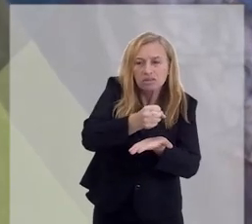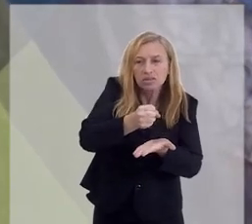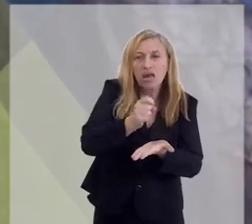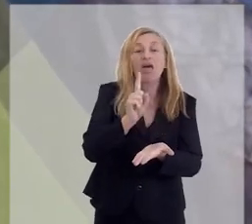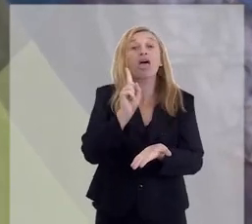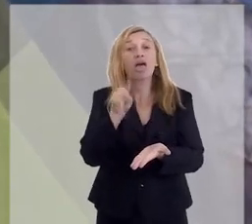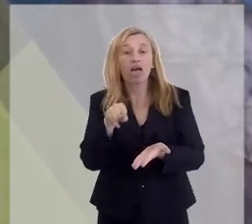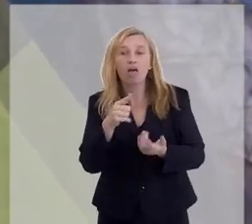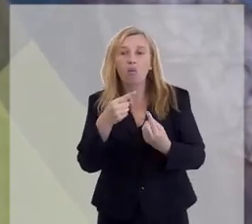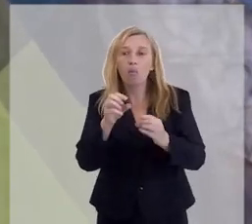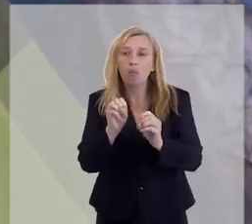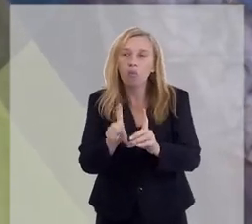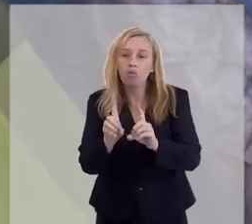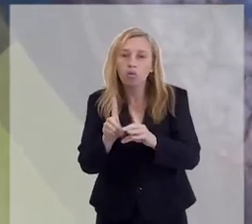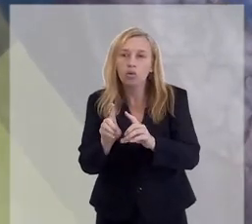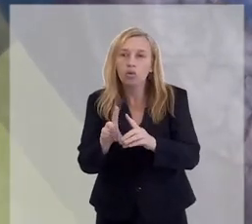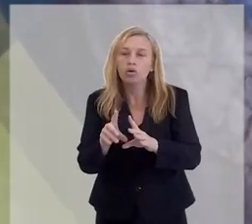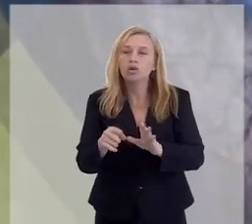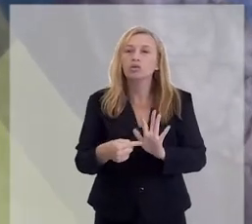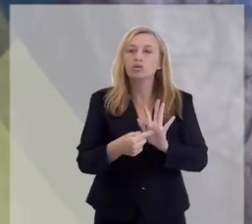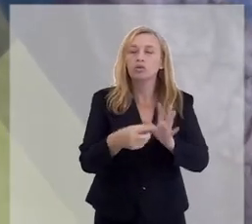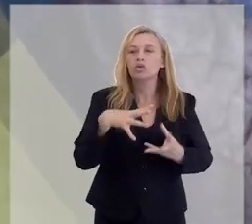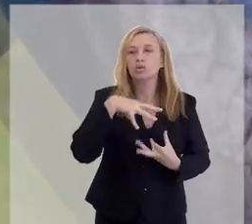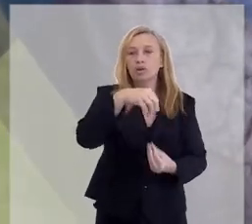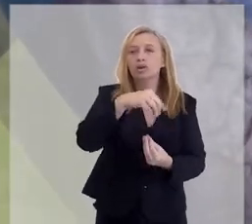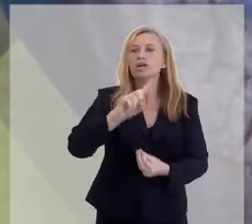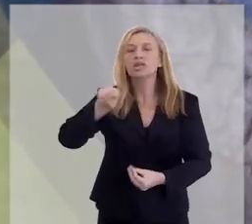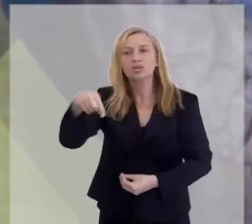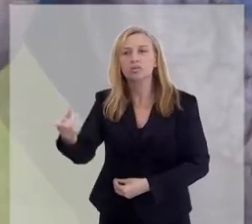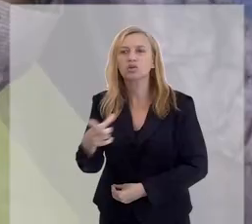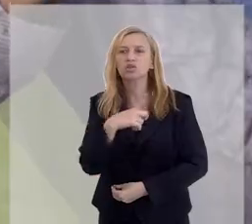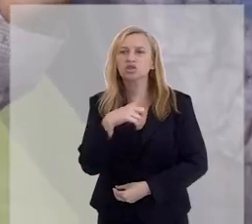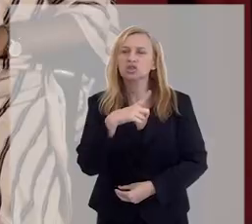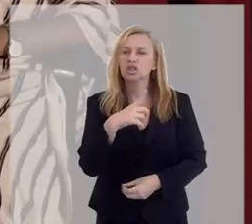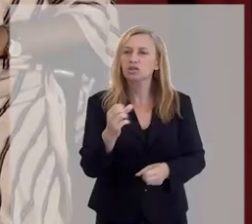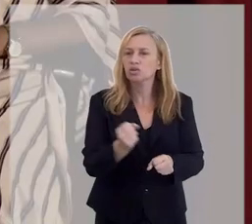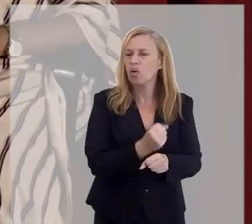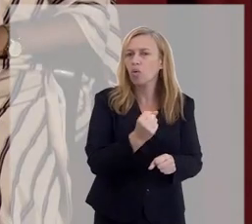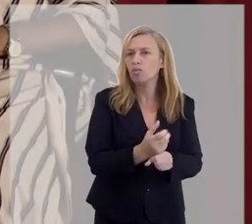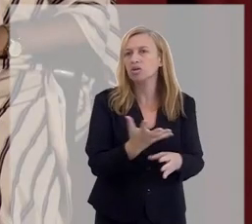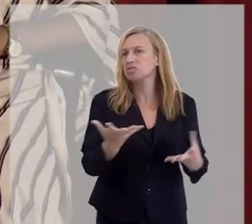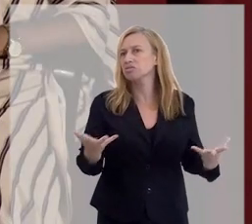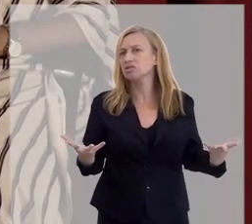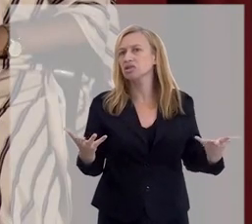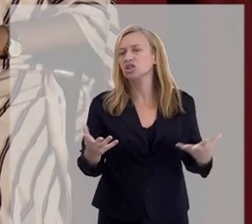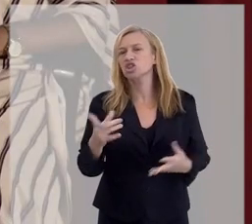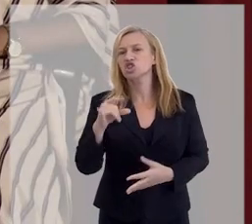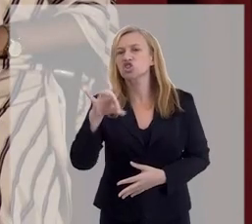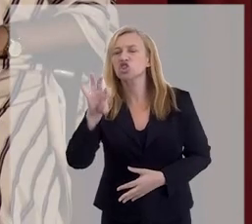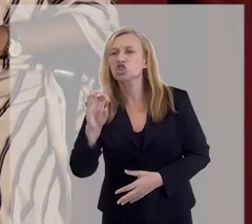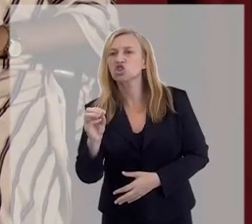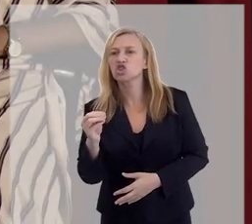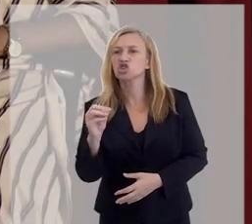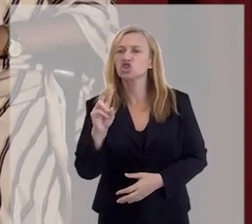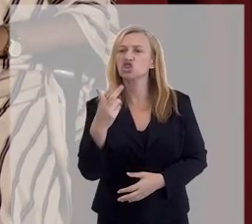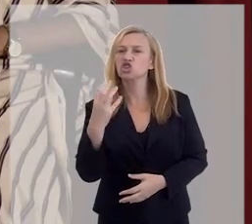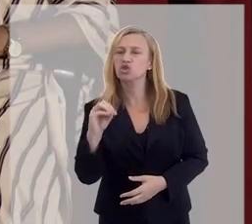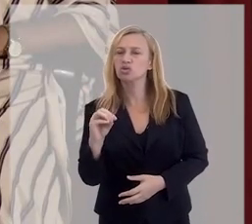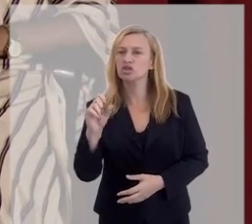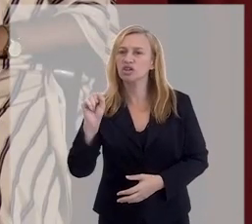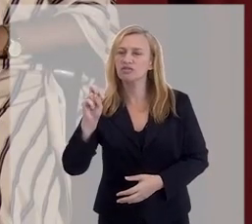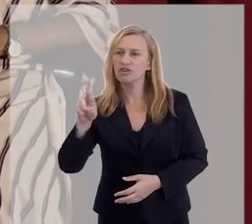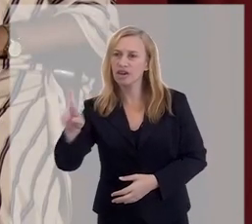base doutrinária é o que compõe o Espiritismo. Depois nós temos obras subsidiárias, Chico Xavier,